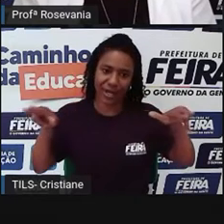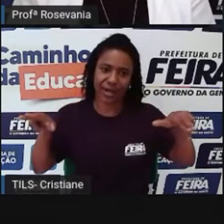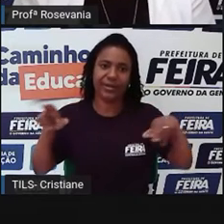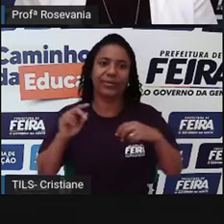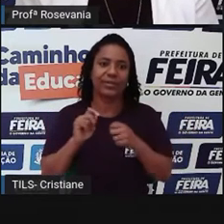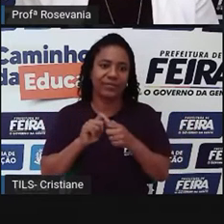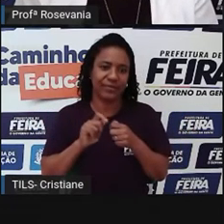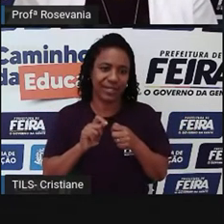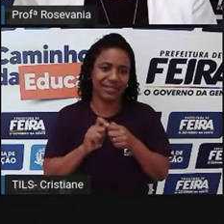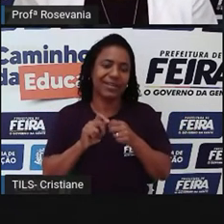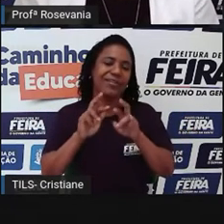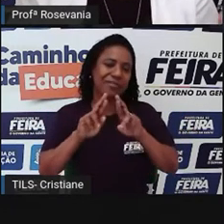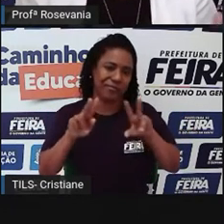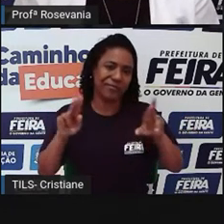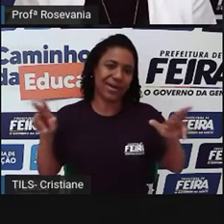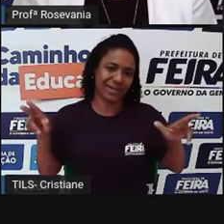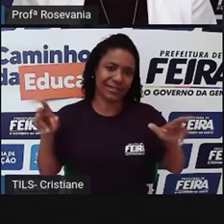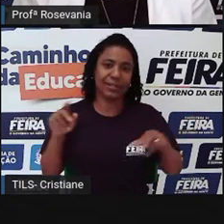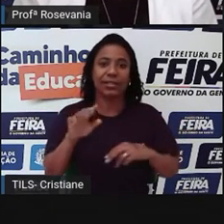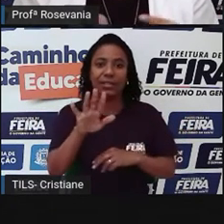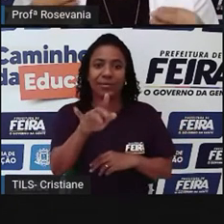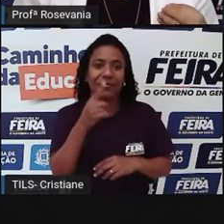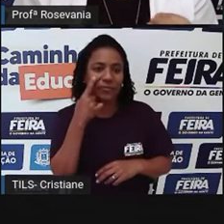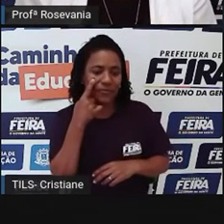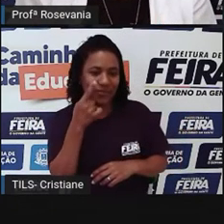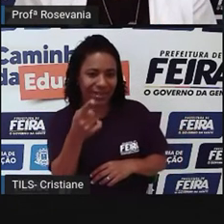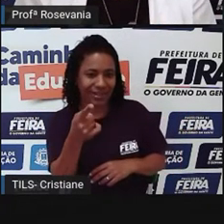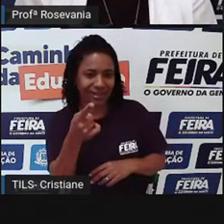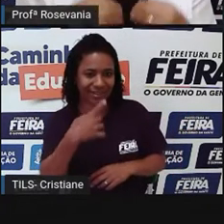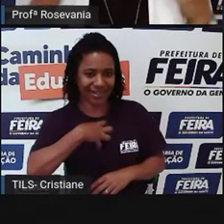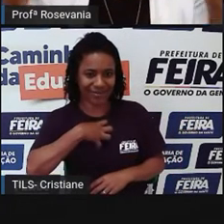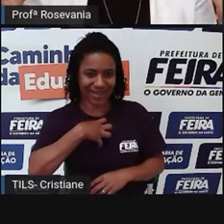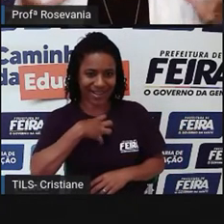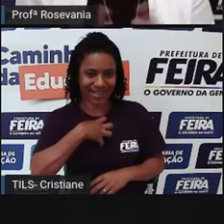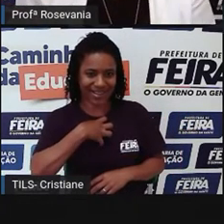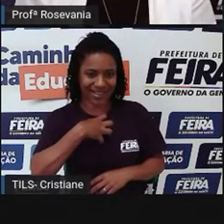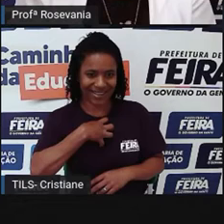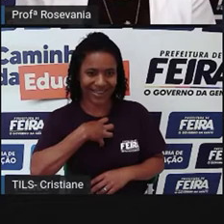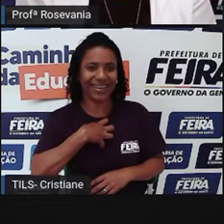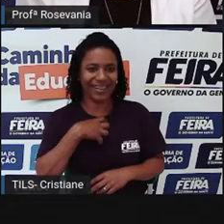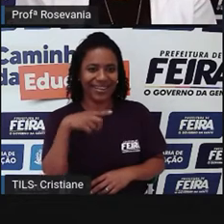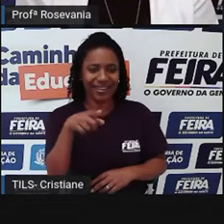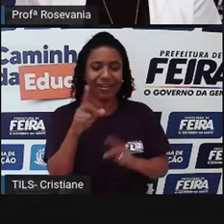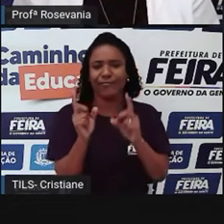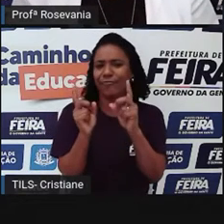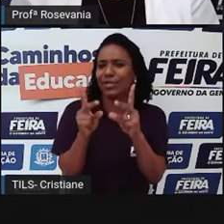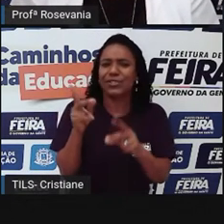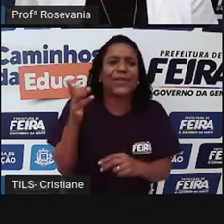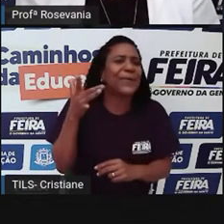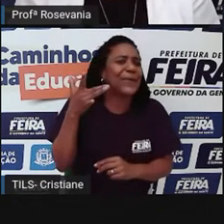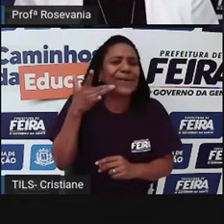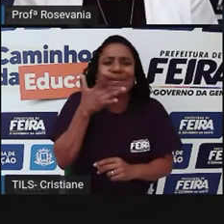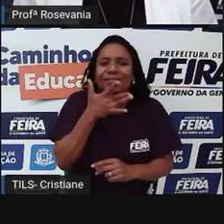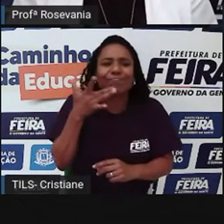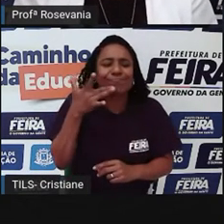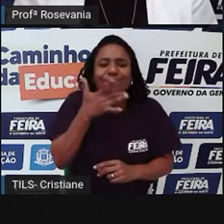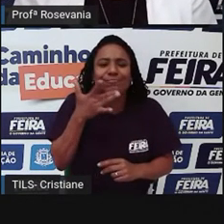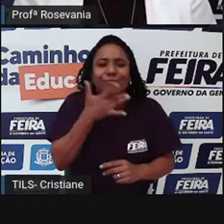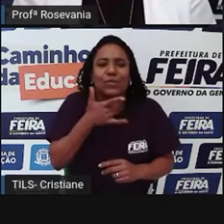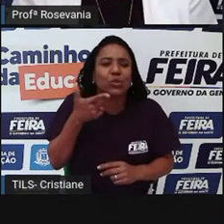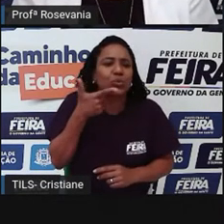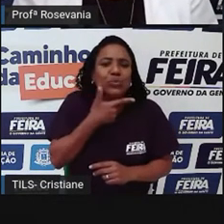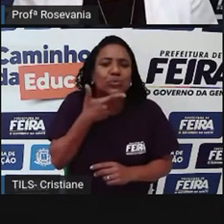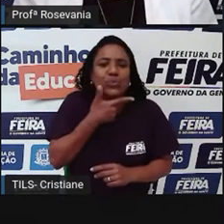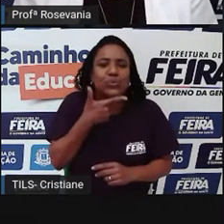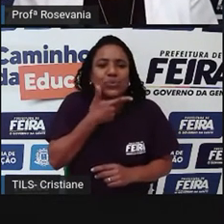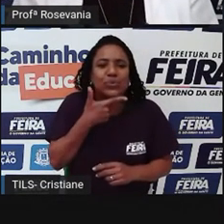produzem. Por exemplo, essa feira de cachoeira tem aqueles queijos de cabacinha que eu adoro, né, acho uma delícia o queijo. Essa de cachoeira